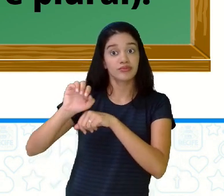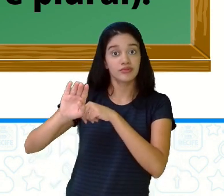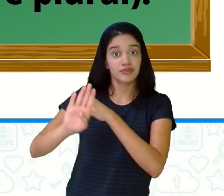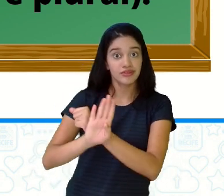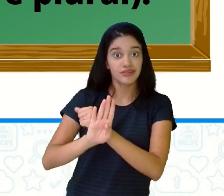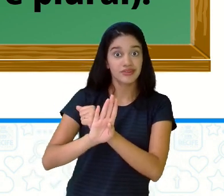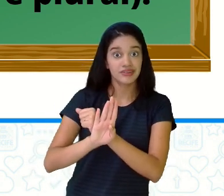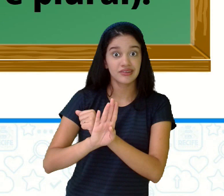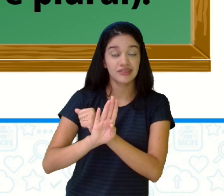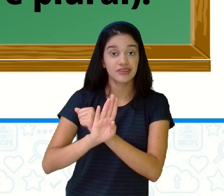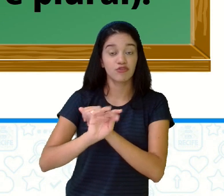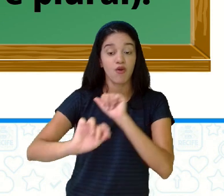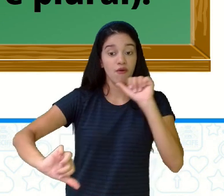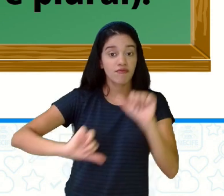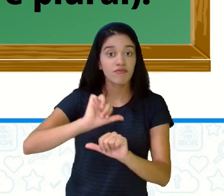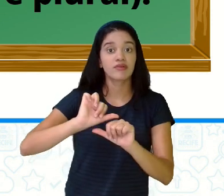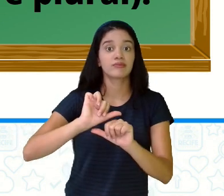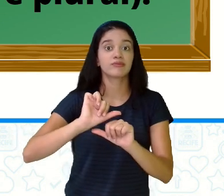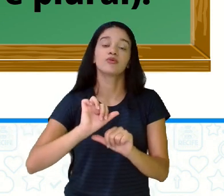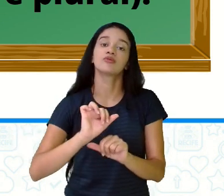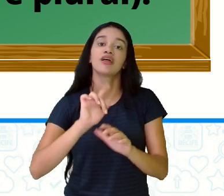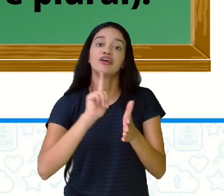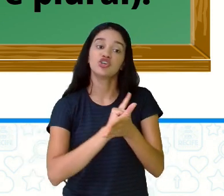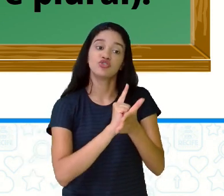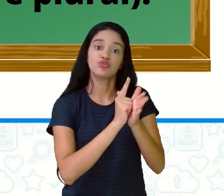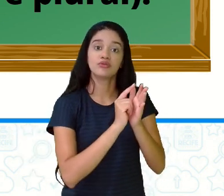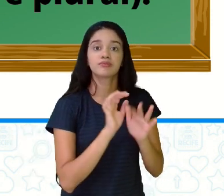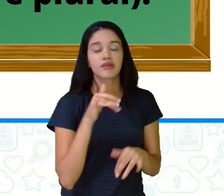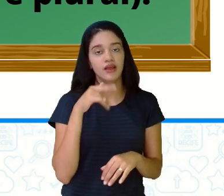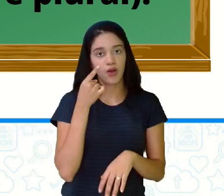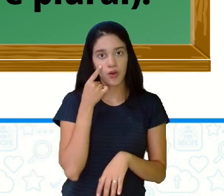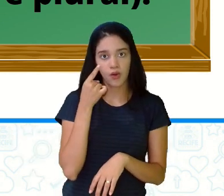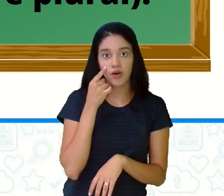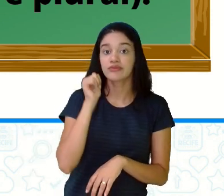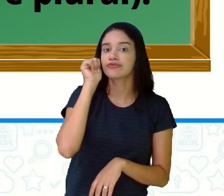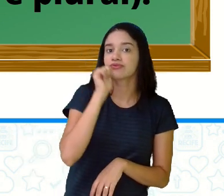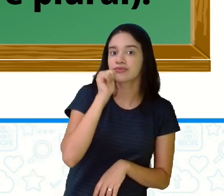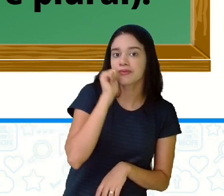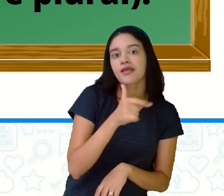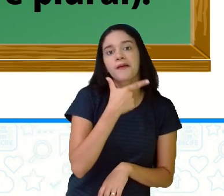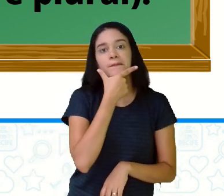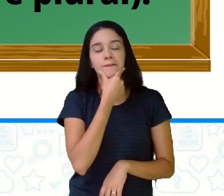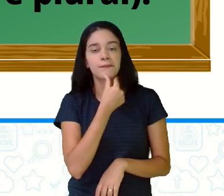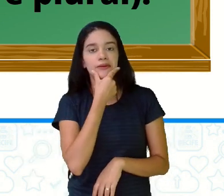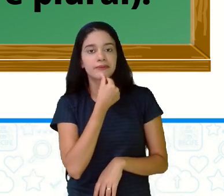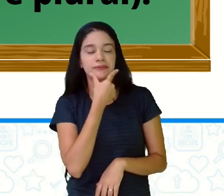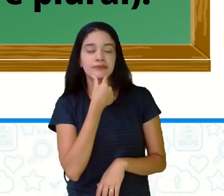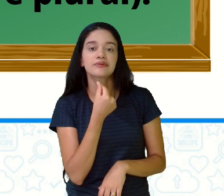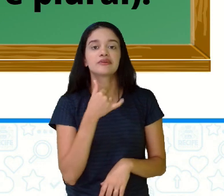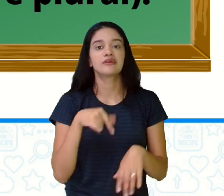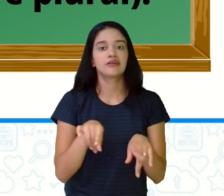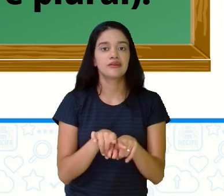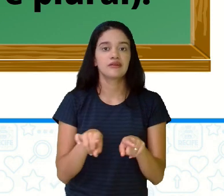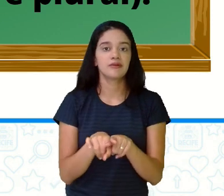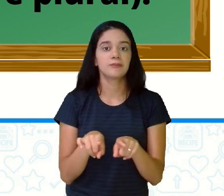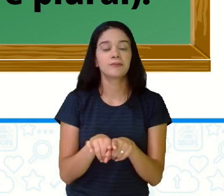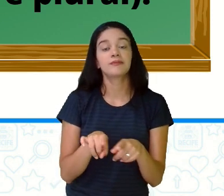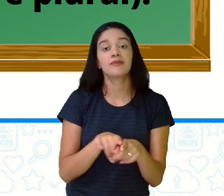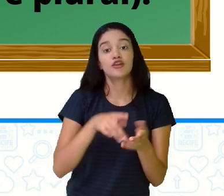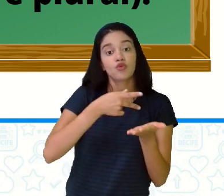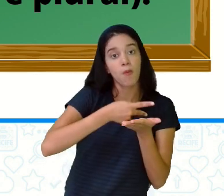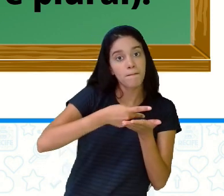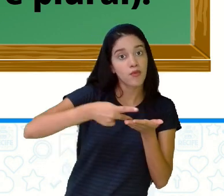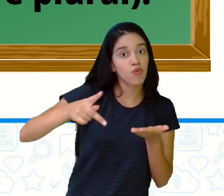em gênero feminino e masculino. Número, que é lá o singular. E o plural,